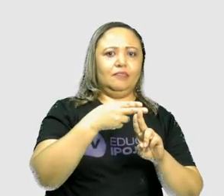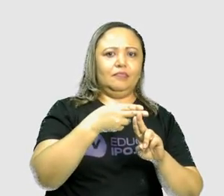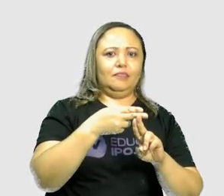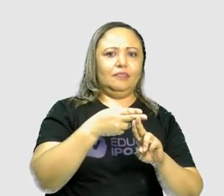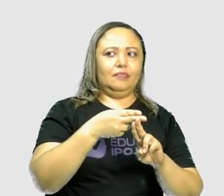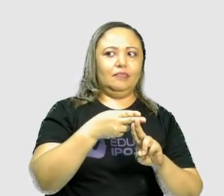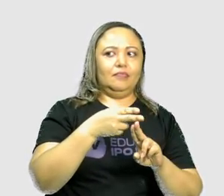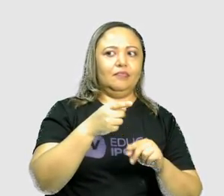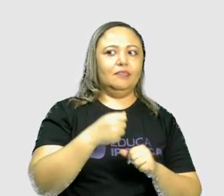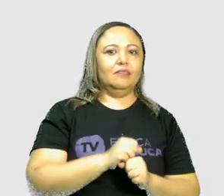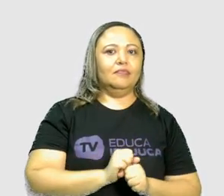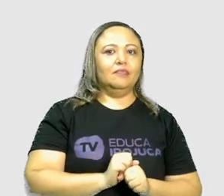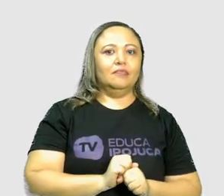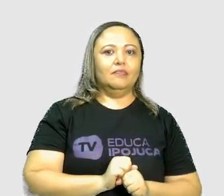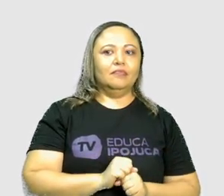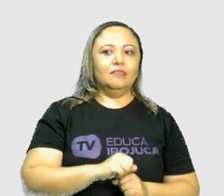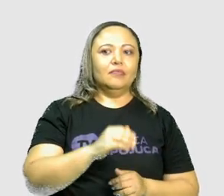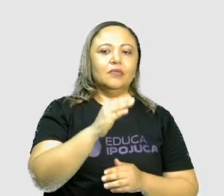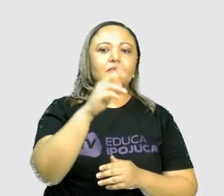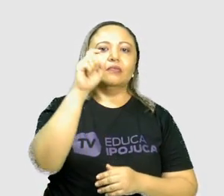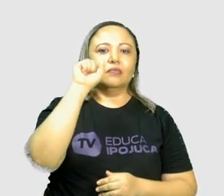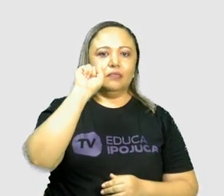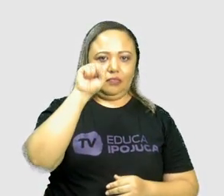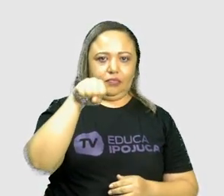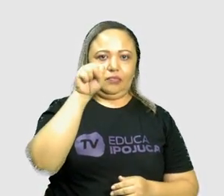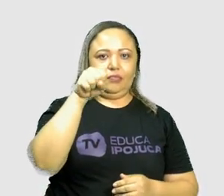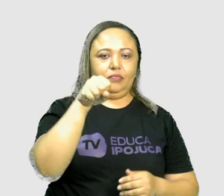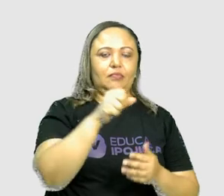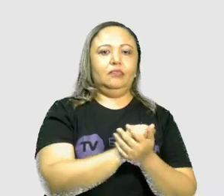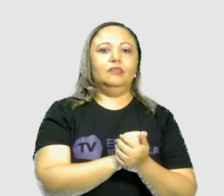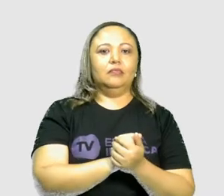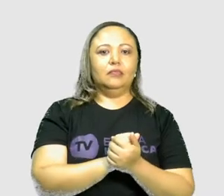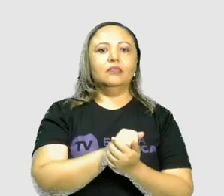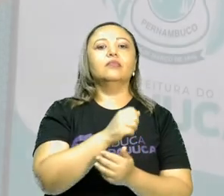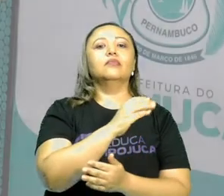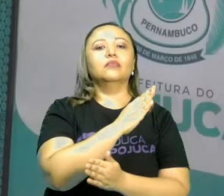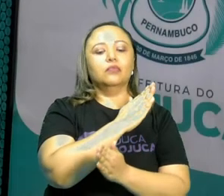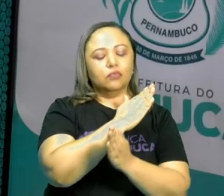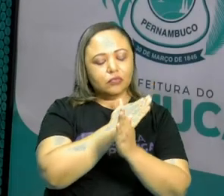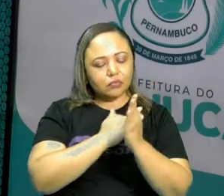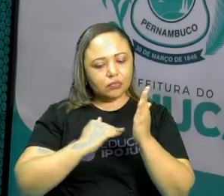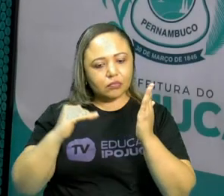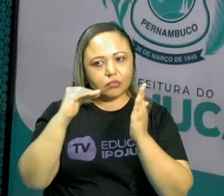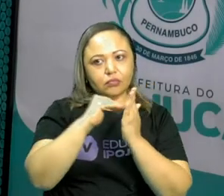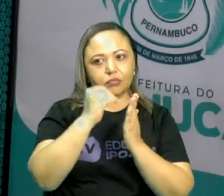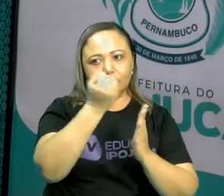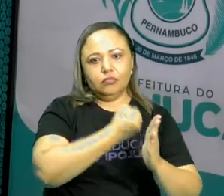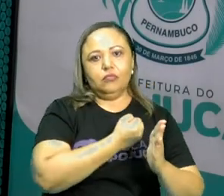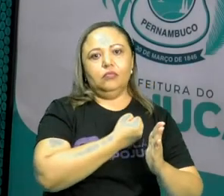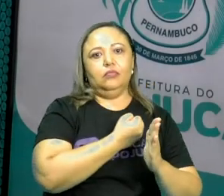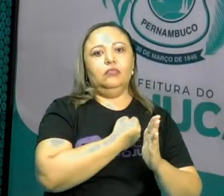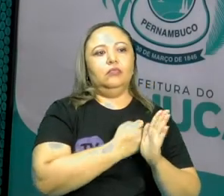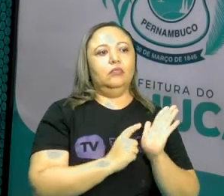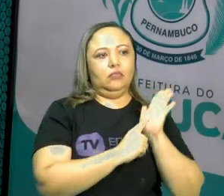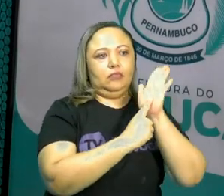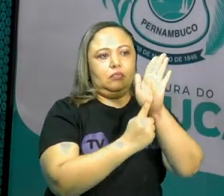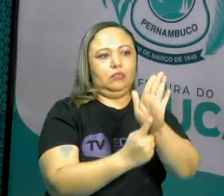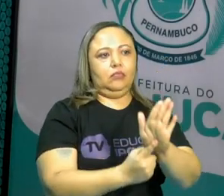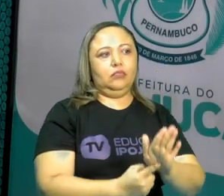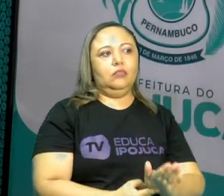Nesse caso aqui, todos os números dados, eles são múltiplos de 15.